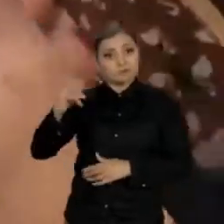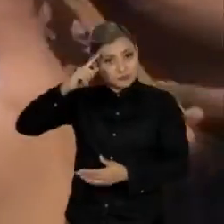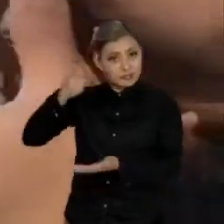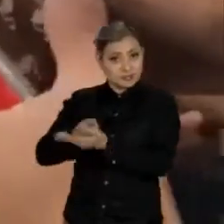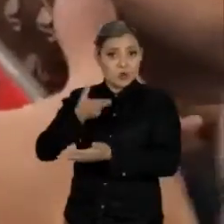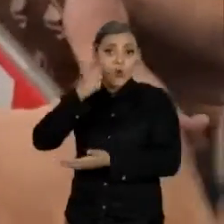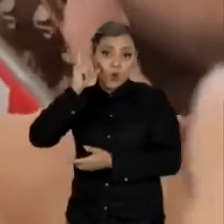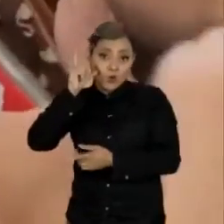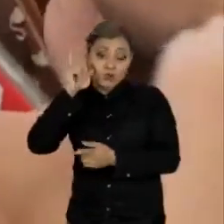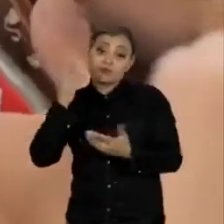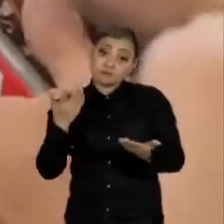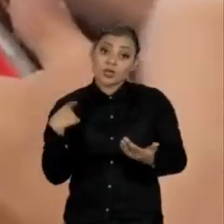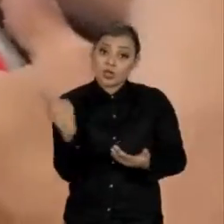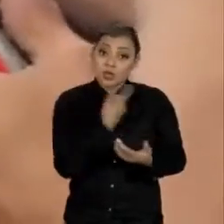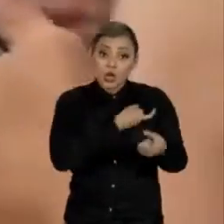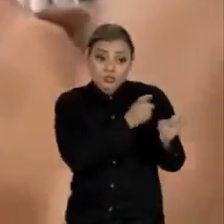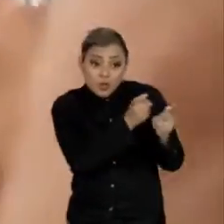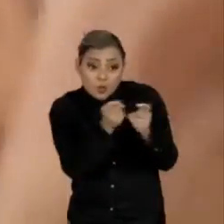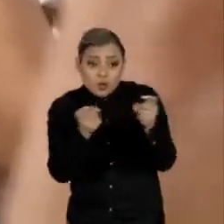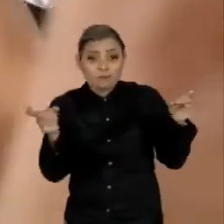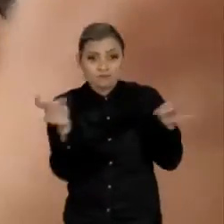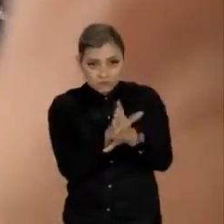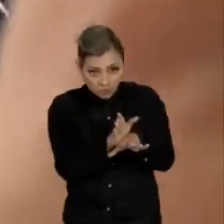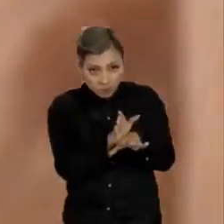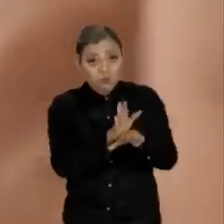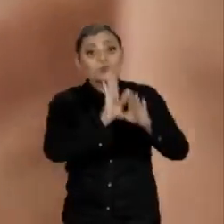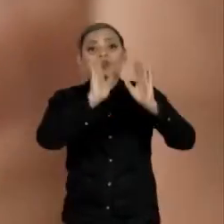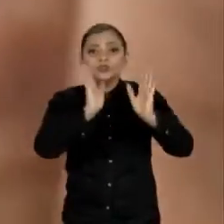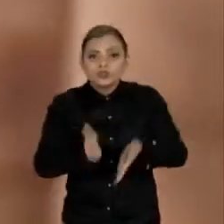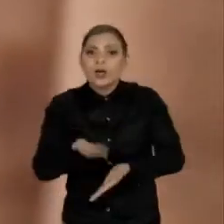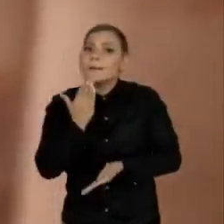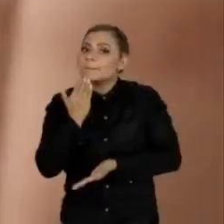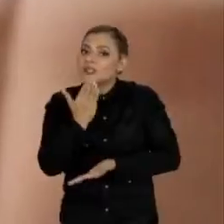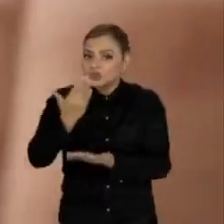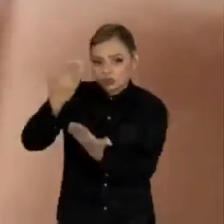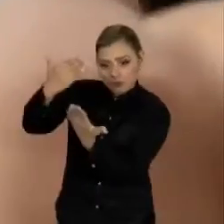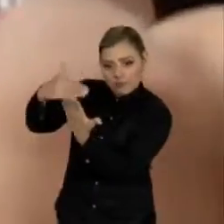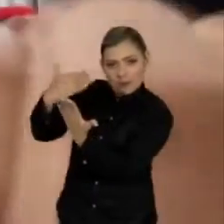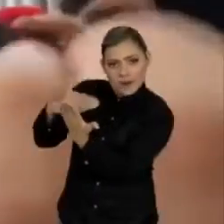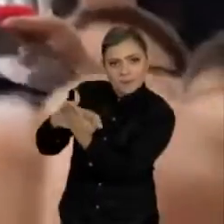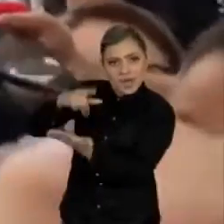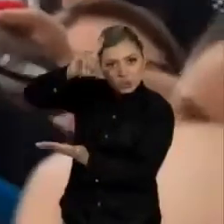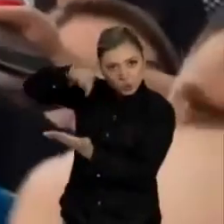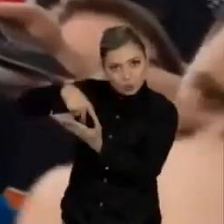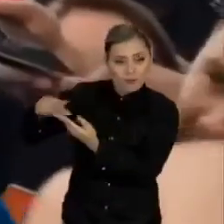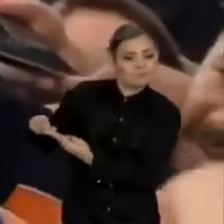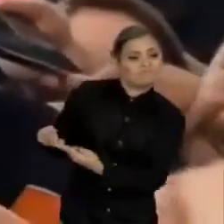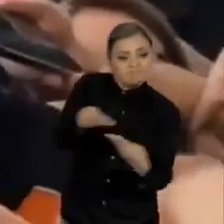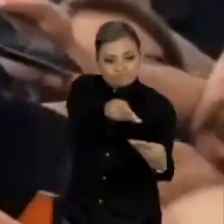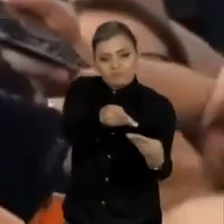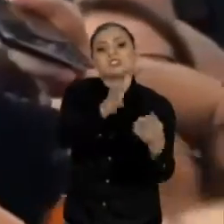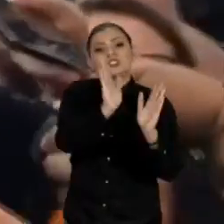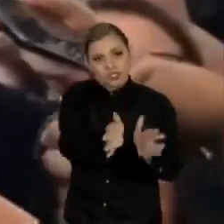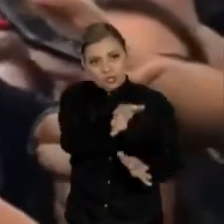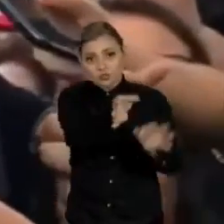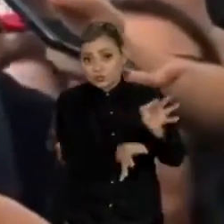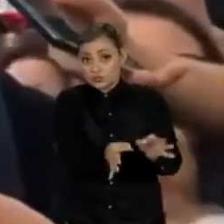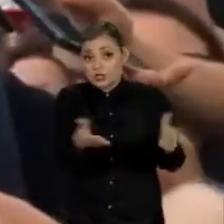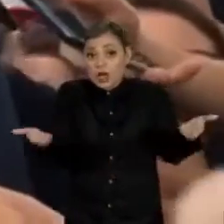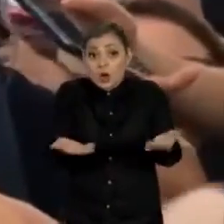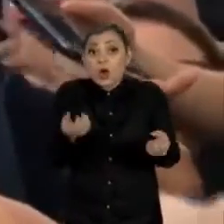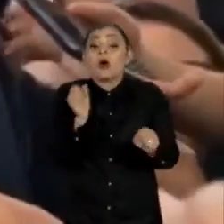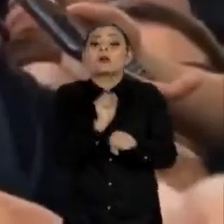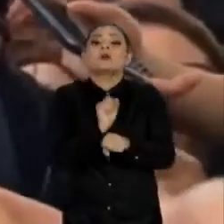E saímos da reunião e já fizemos, já protocolamos esse pedido. E agora